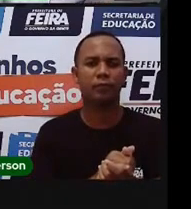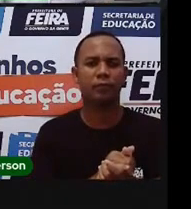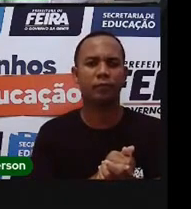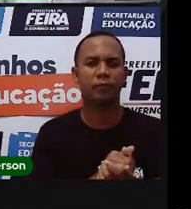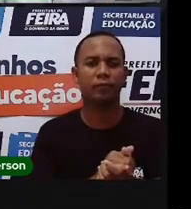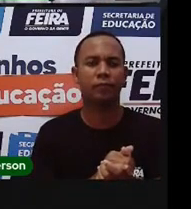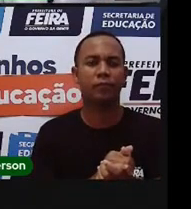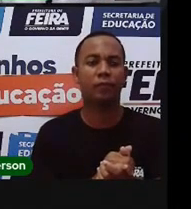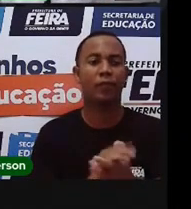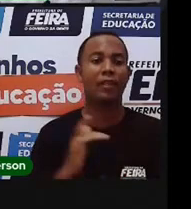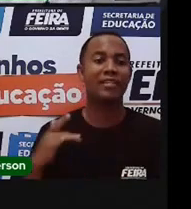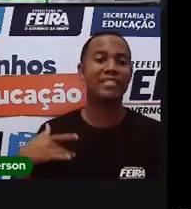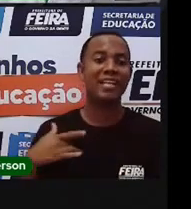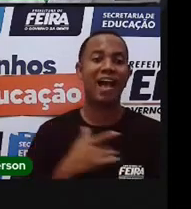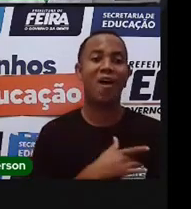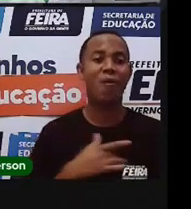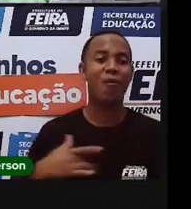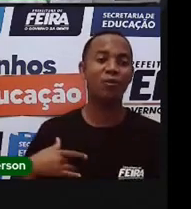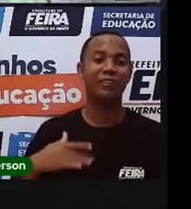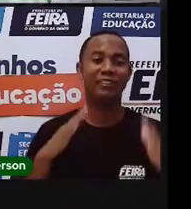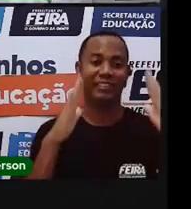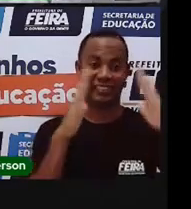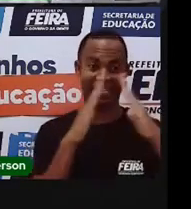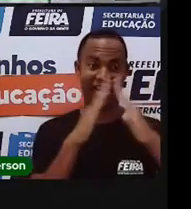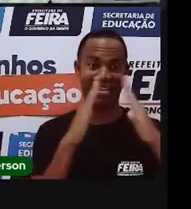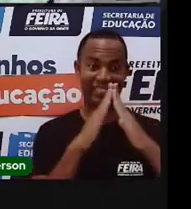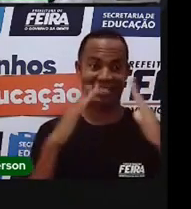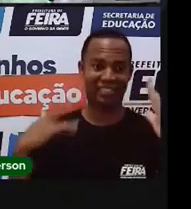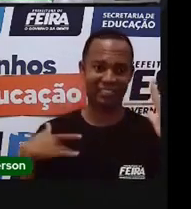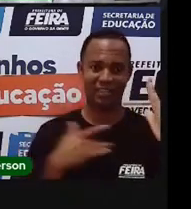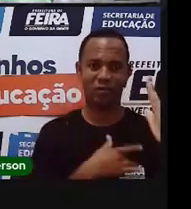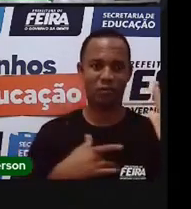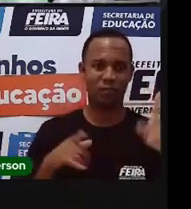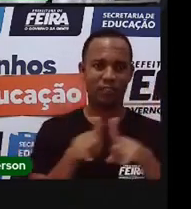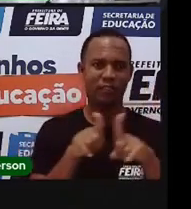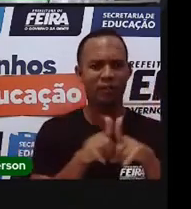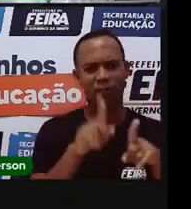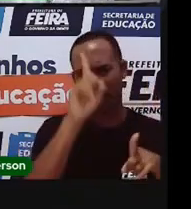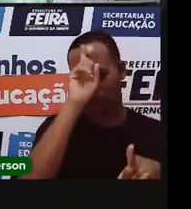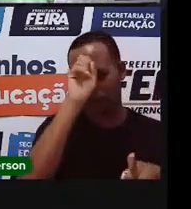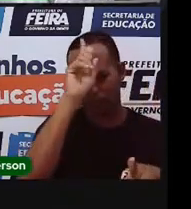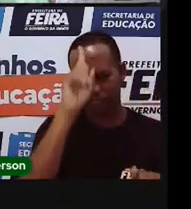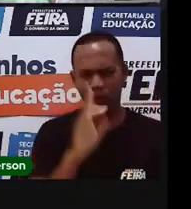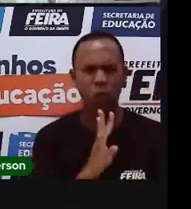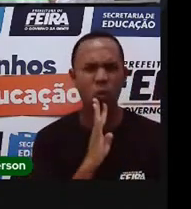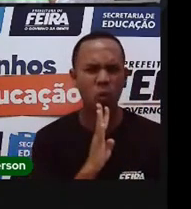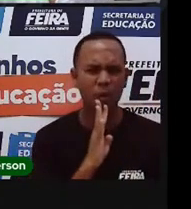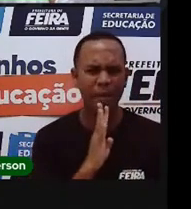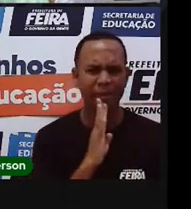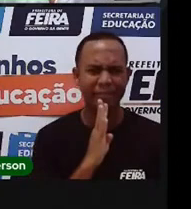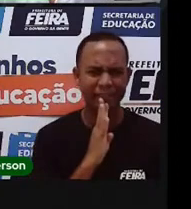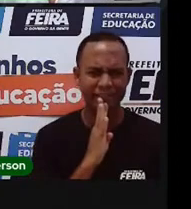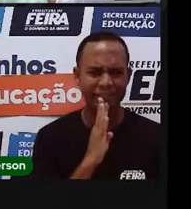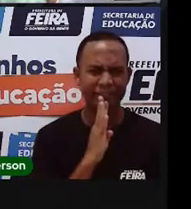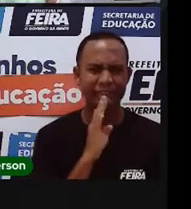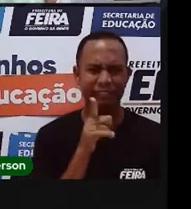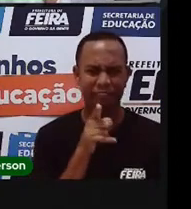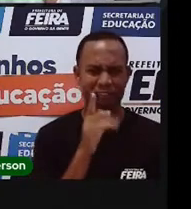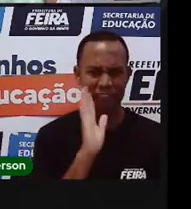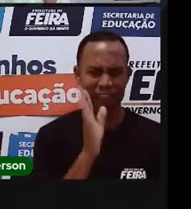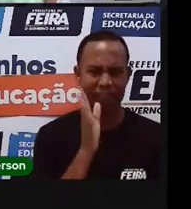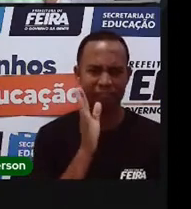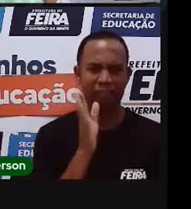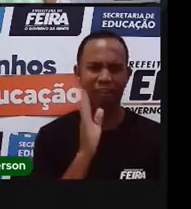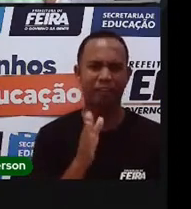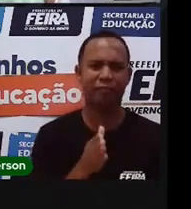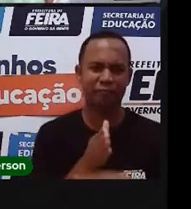Posto de saúde e hospitais públicos. Eu acredito que grande maioria de vocês aí já tenha passado em um